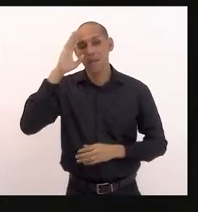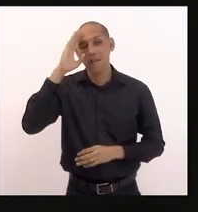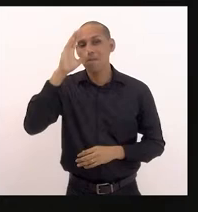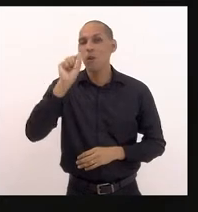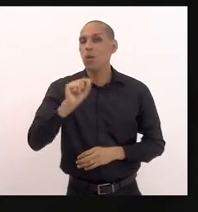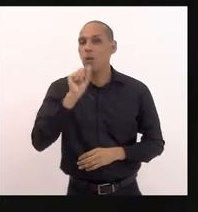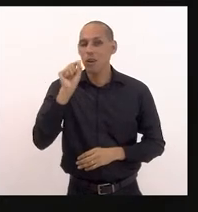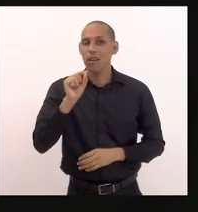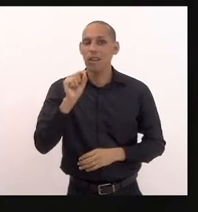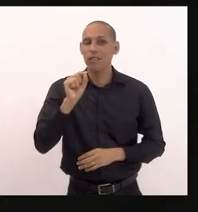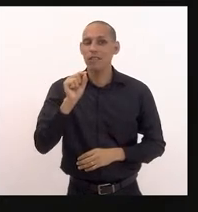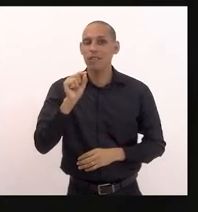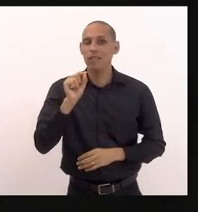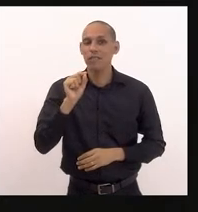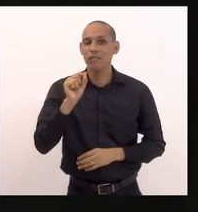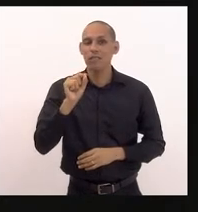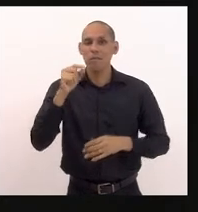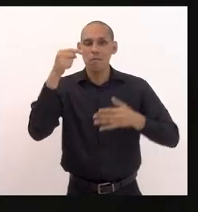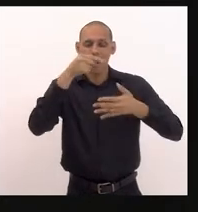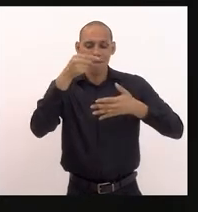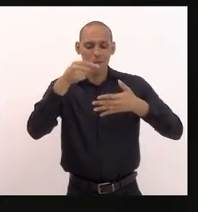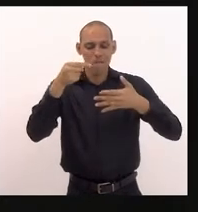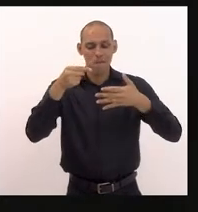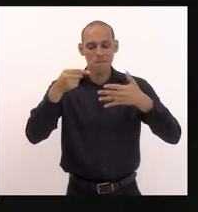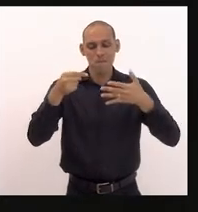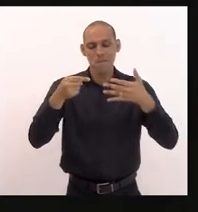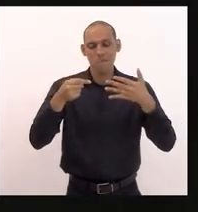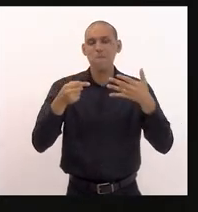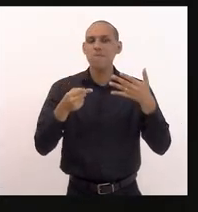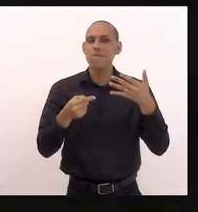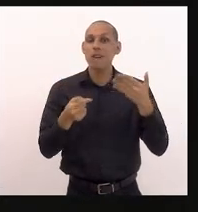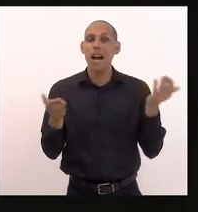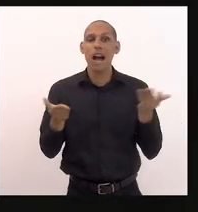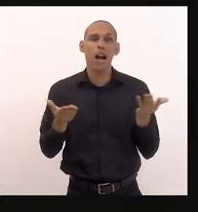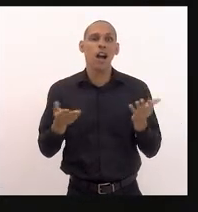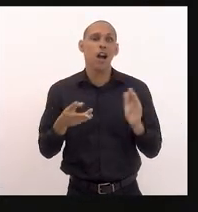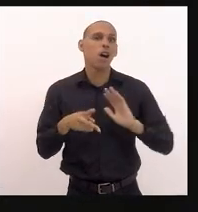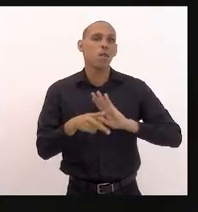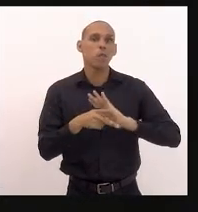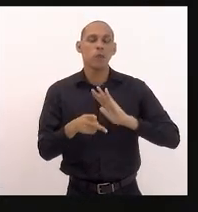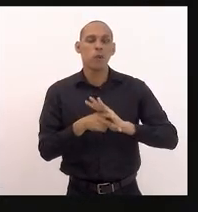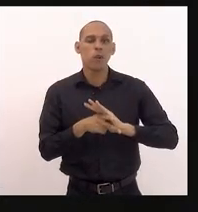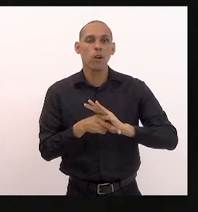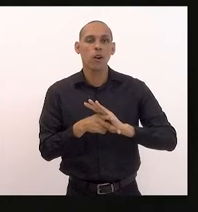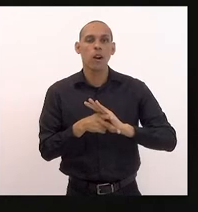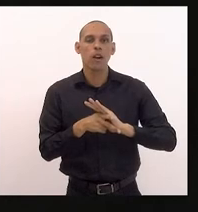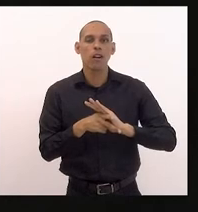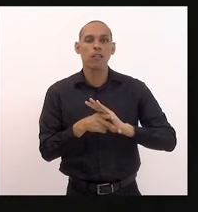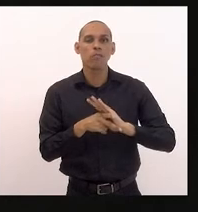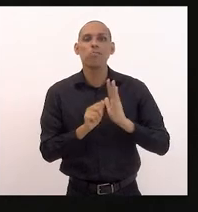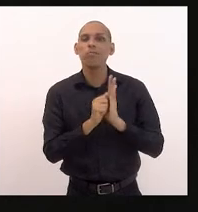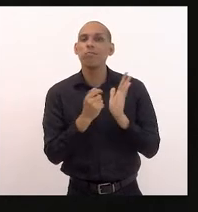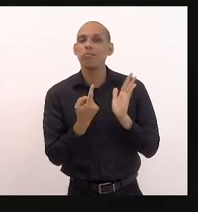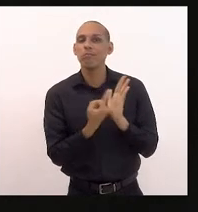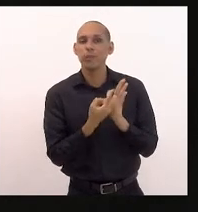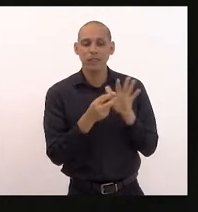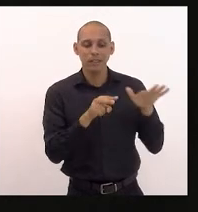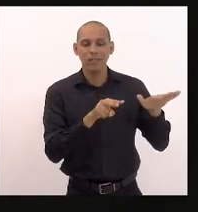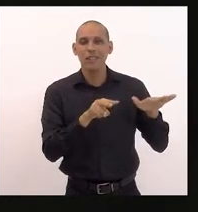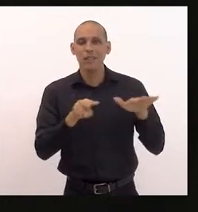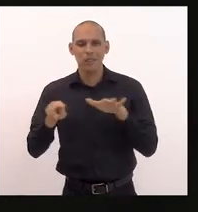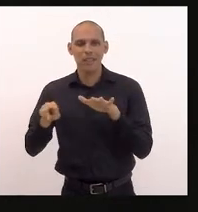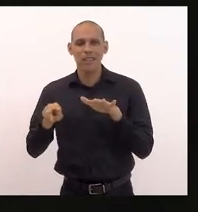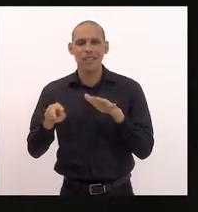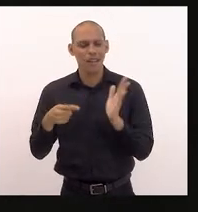para os assuntos que fazem parte nesse momento da agenda da nossa semana seja uma